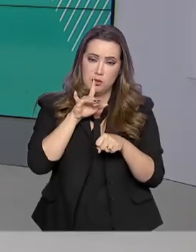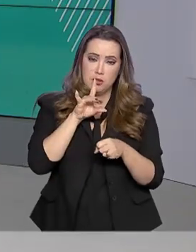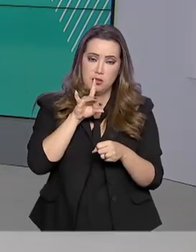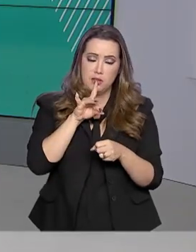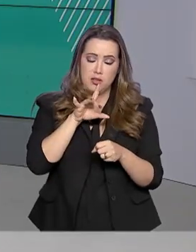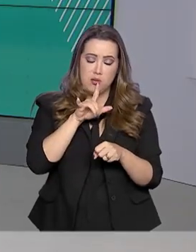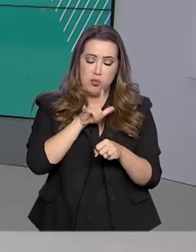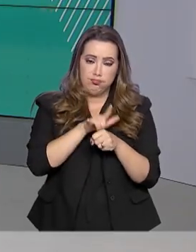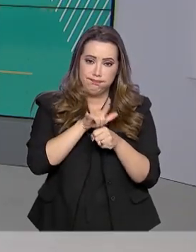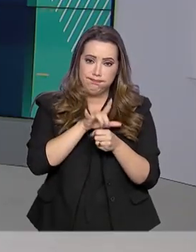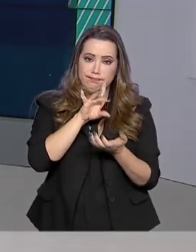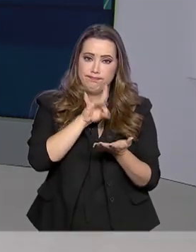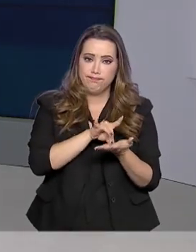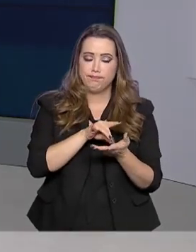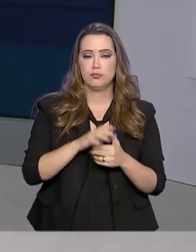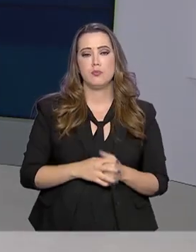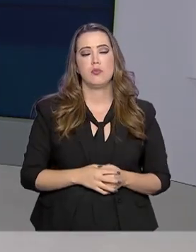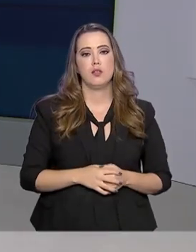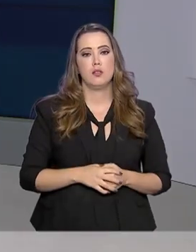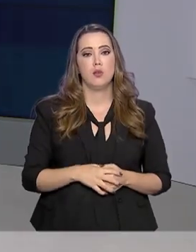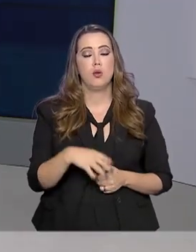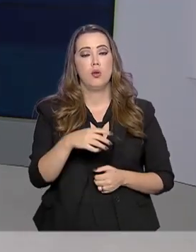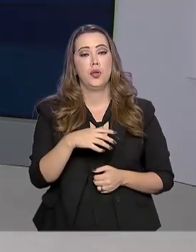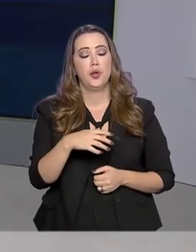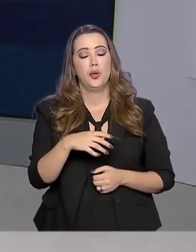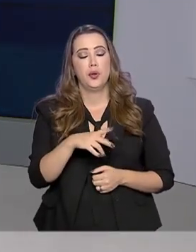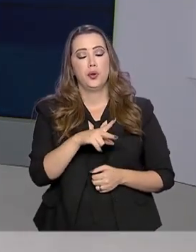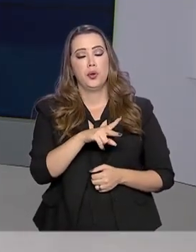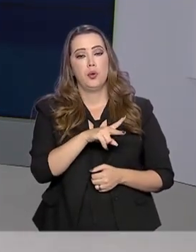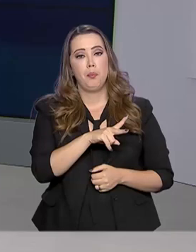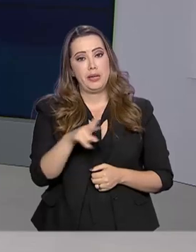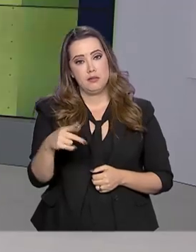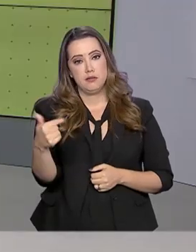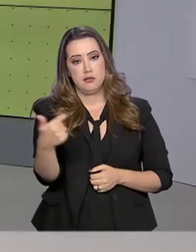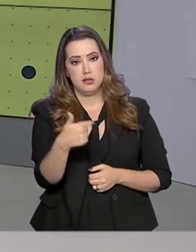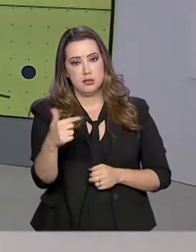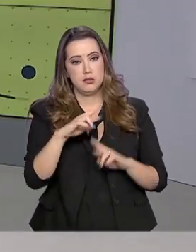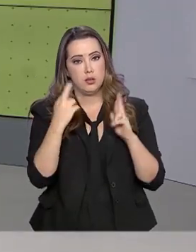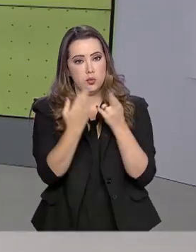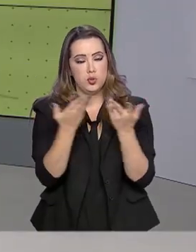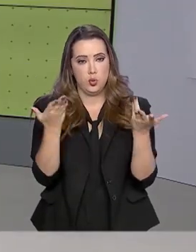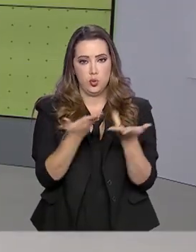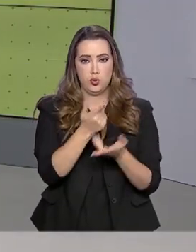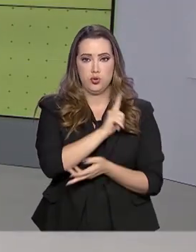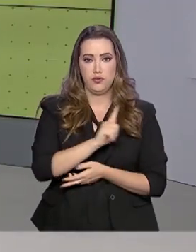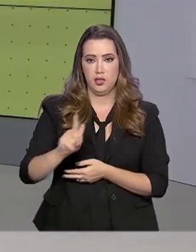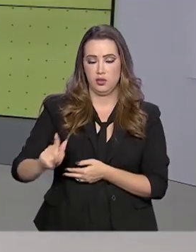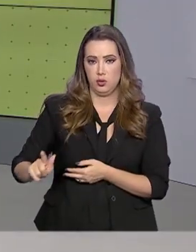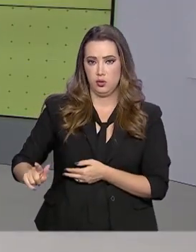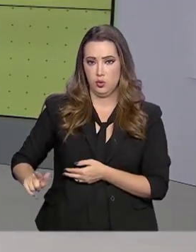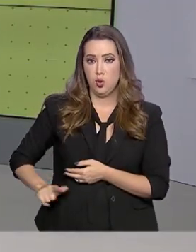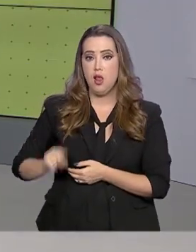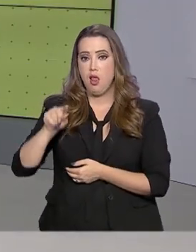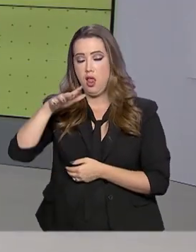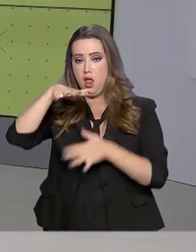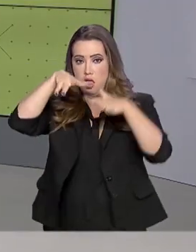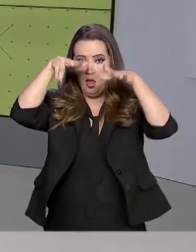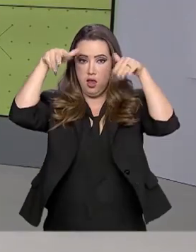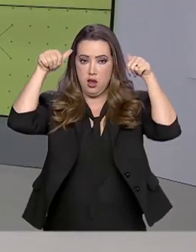O vice-presidente Hamilton Mourão se reuniu hoje em Rio Branco com o governador do Acre, Gladson Cameli.